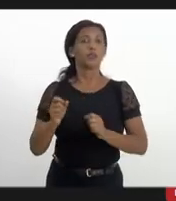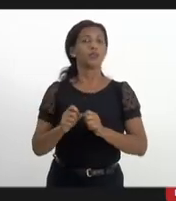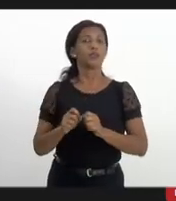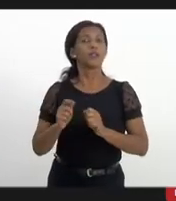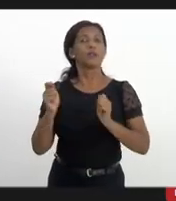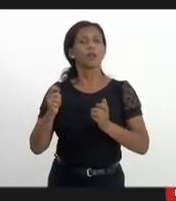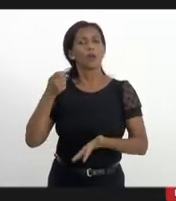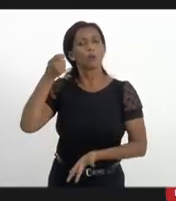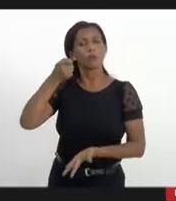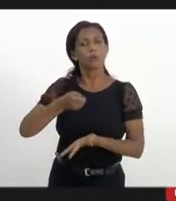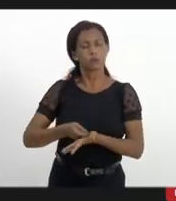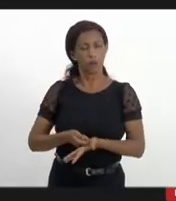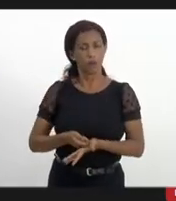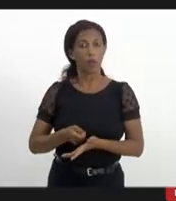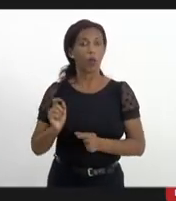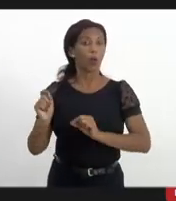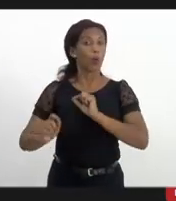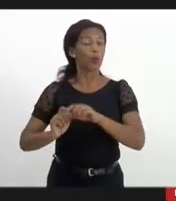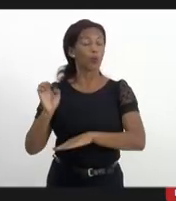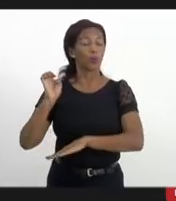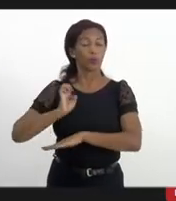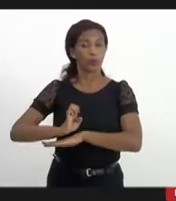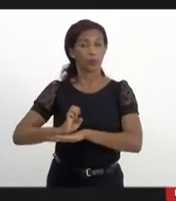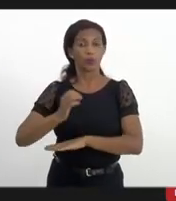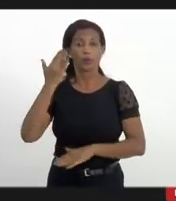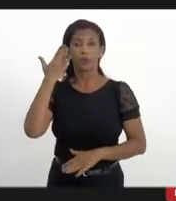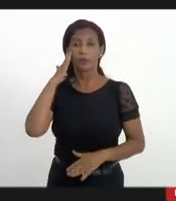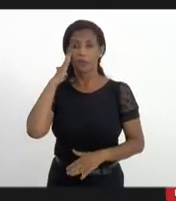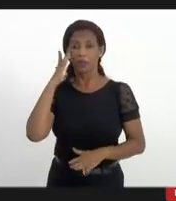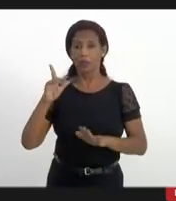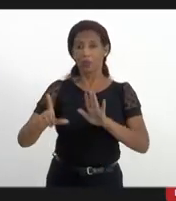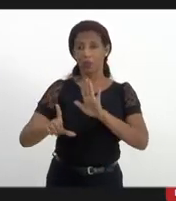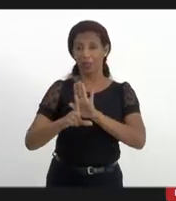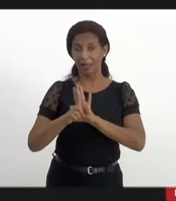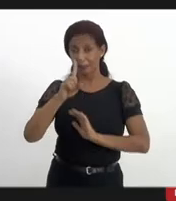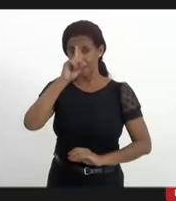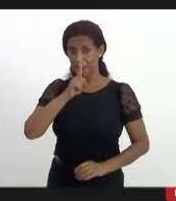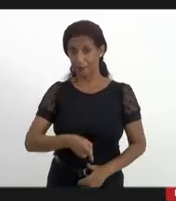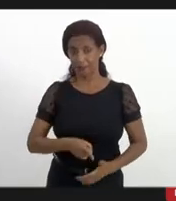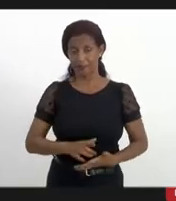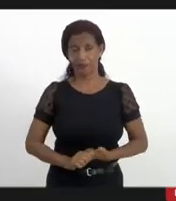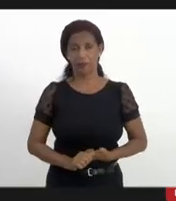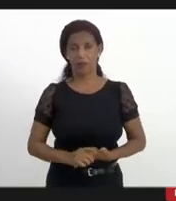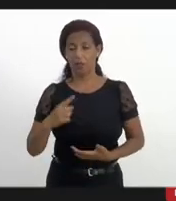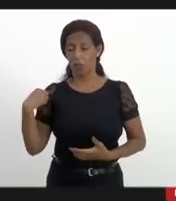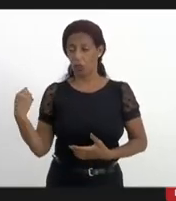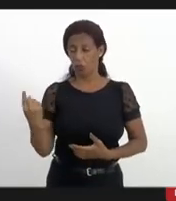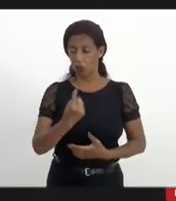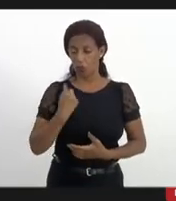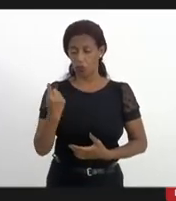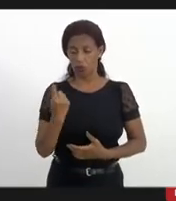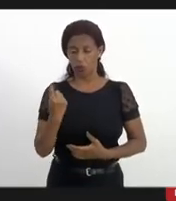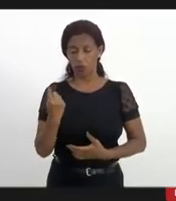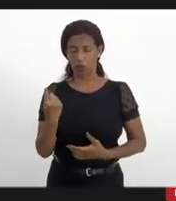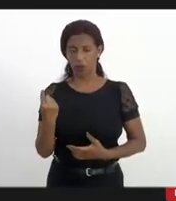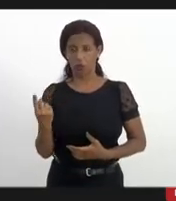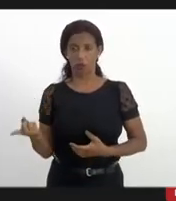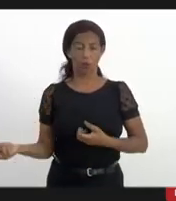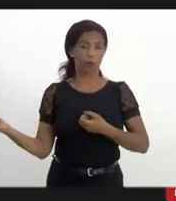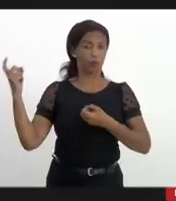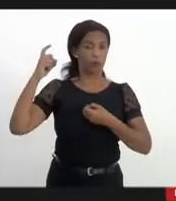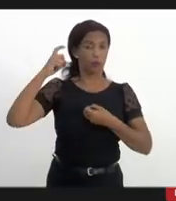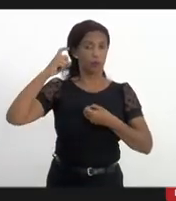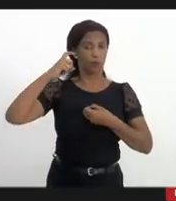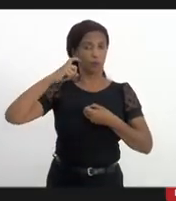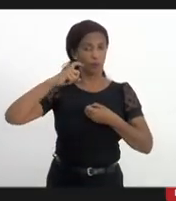valer aquilo que o estado entende e aquilo que as leis determinam. A gente só volta, voltando ao raciocínio anterior,